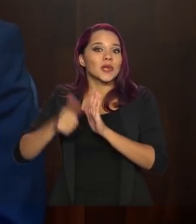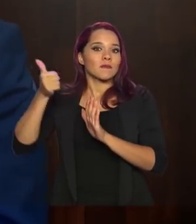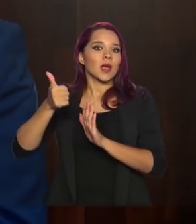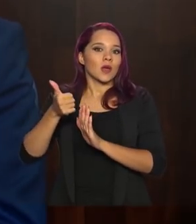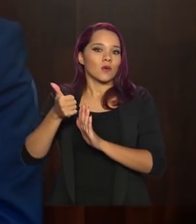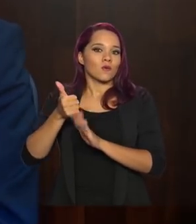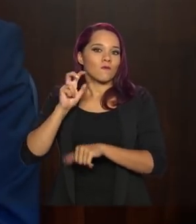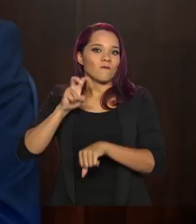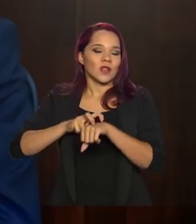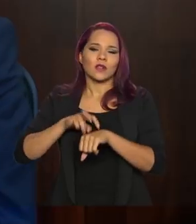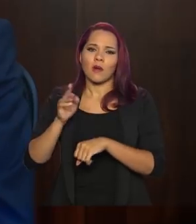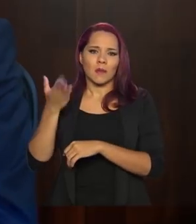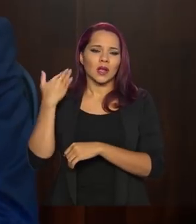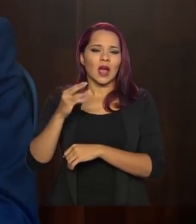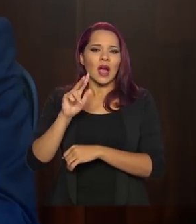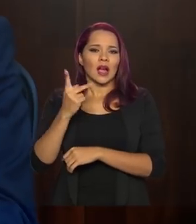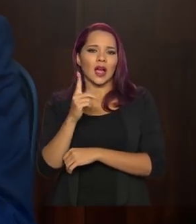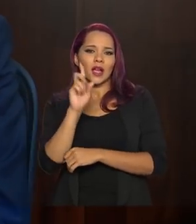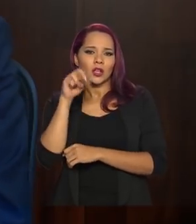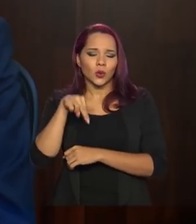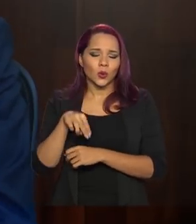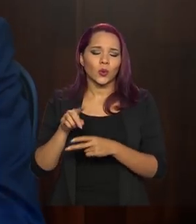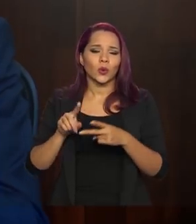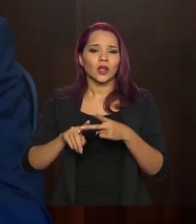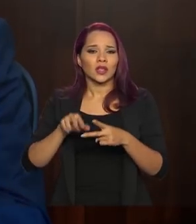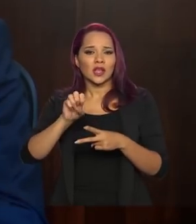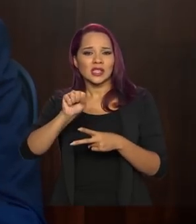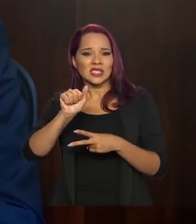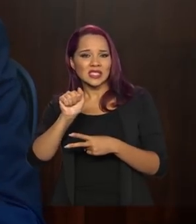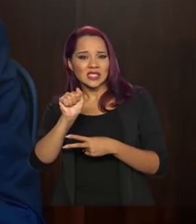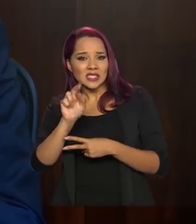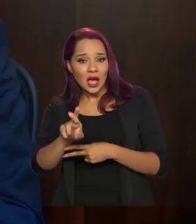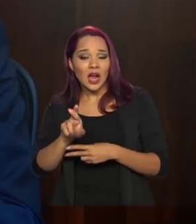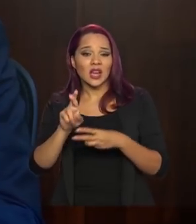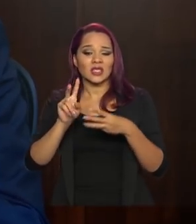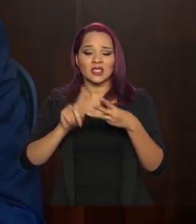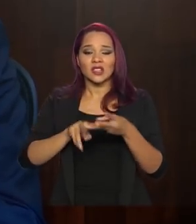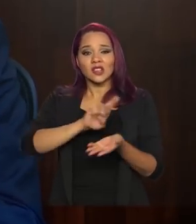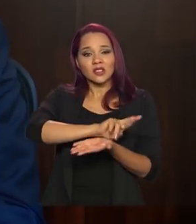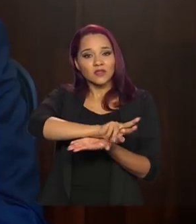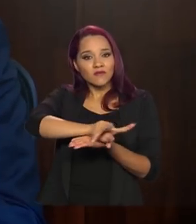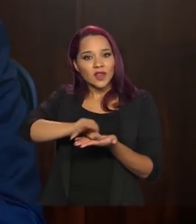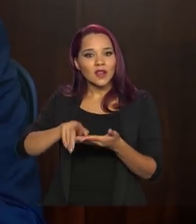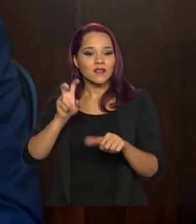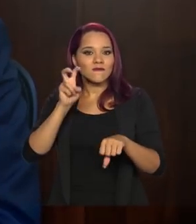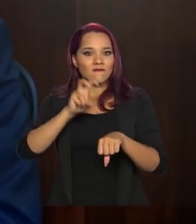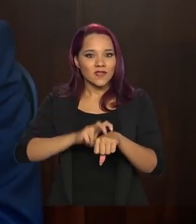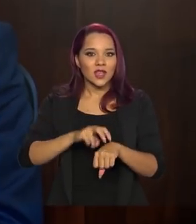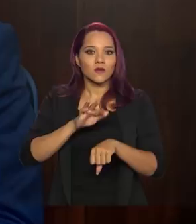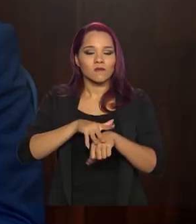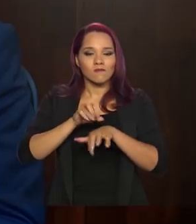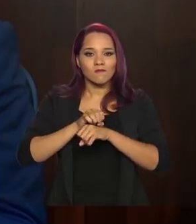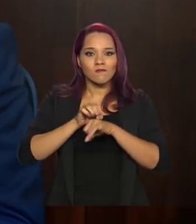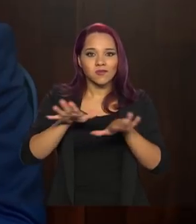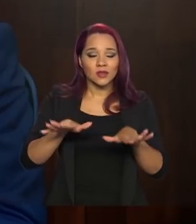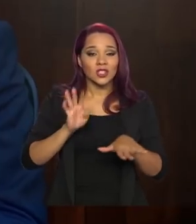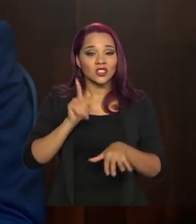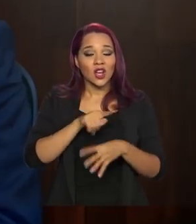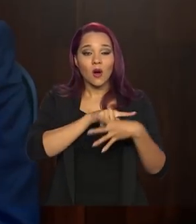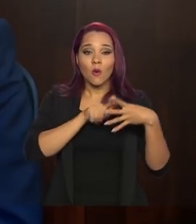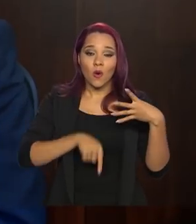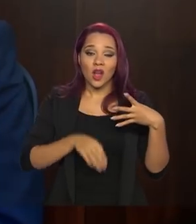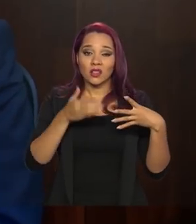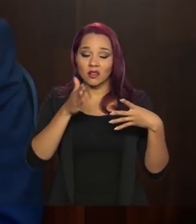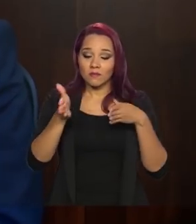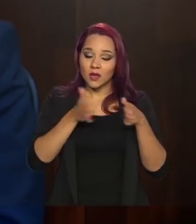veio. foi o H1N1, a Sars, teve vários vírus, várias epidemias que vieram. Então, essa é a quarta em